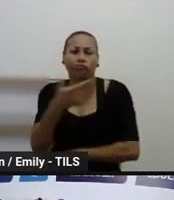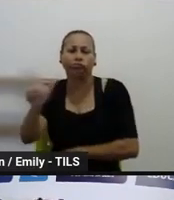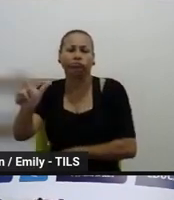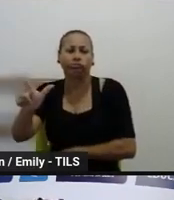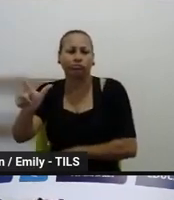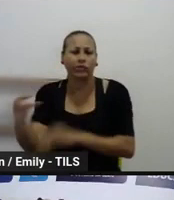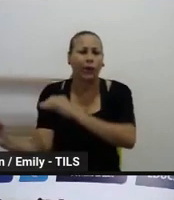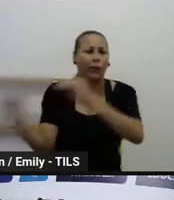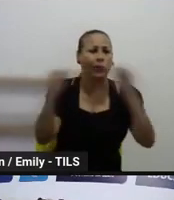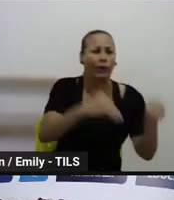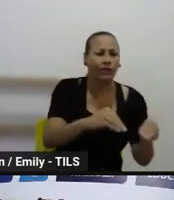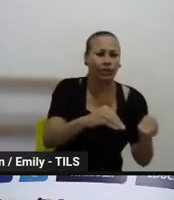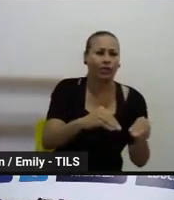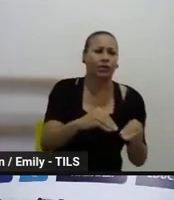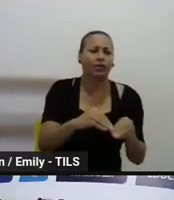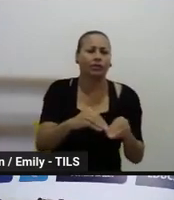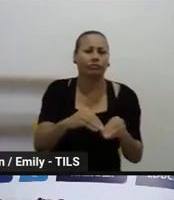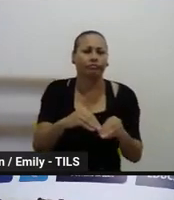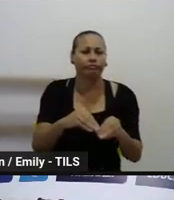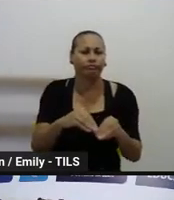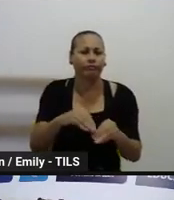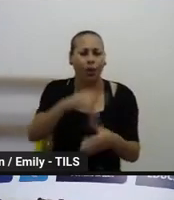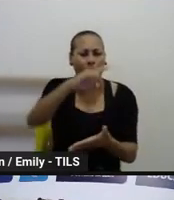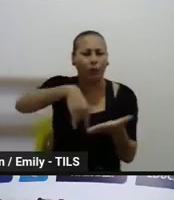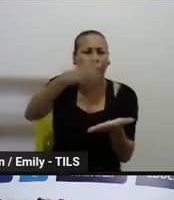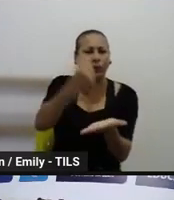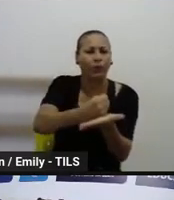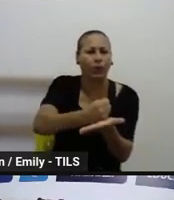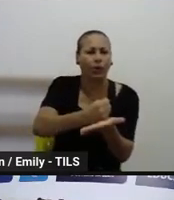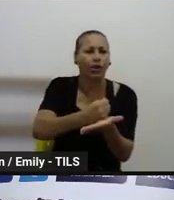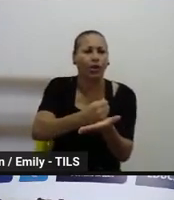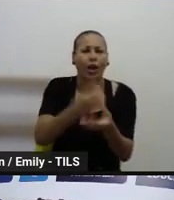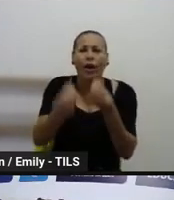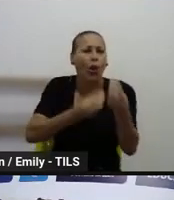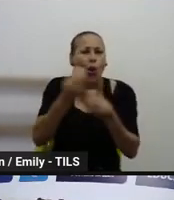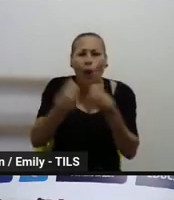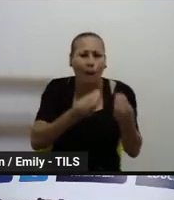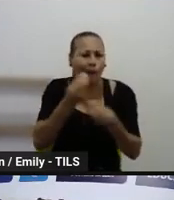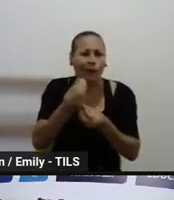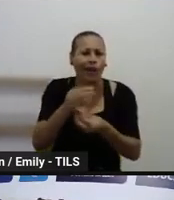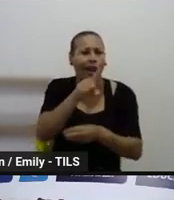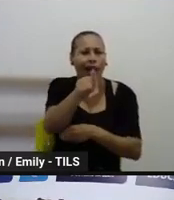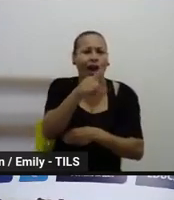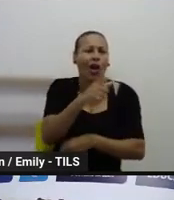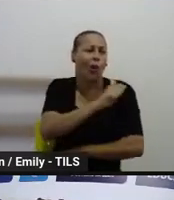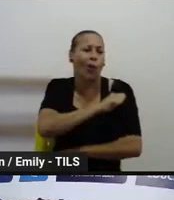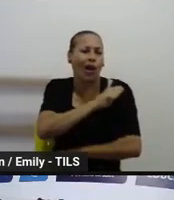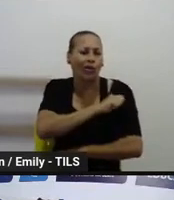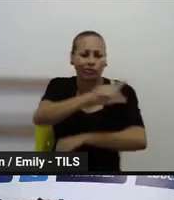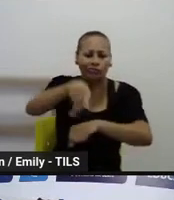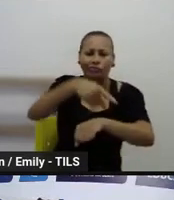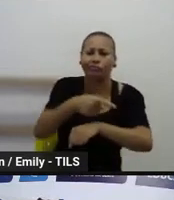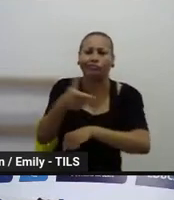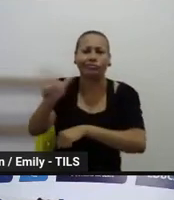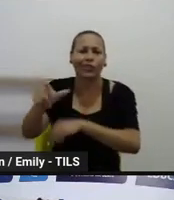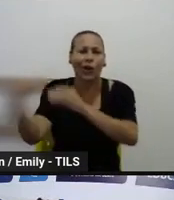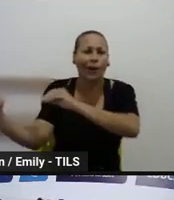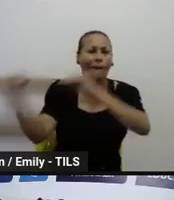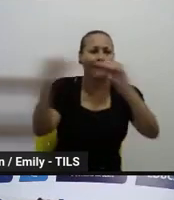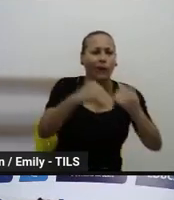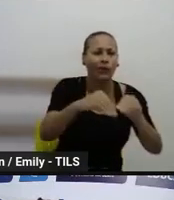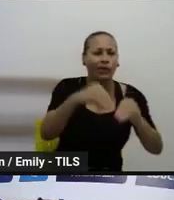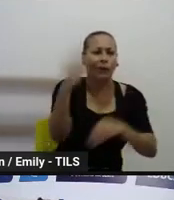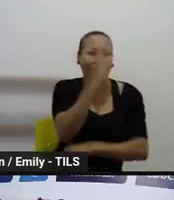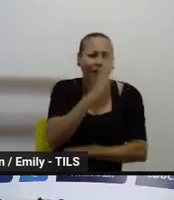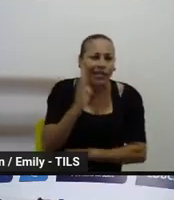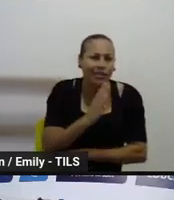acompanhamento do setor jurídico, né? Para que se efetive a matrícula. As matrículas, muitas vezes, elas são feitas na própria escola,